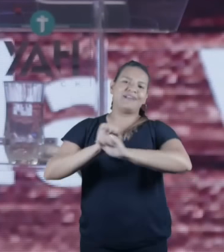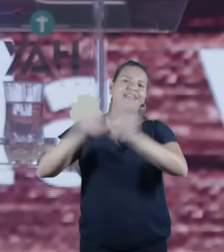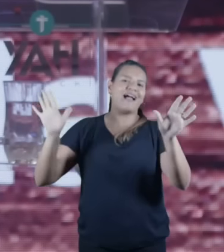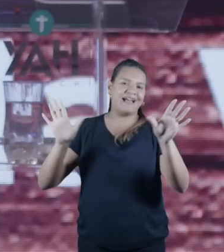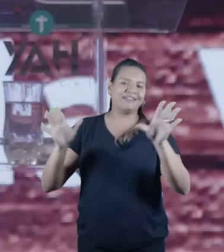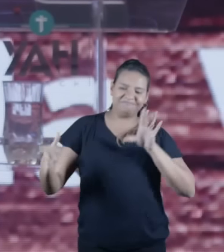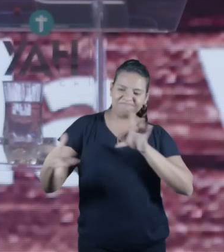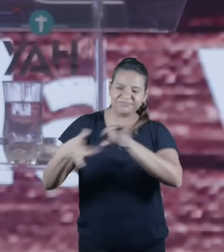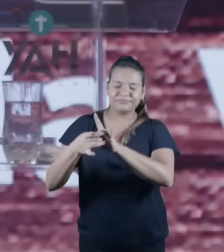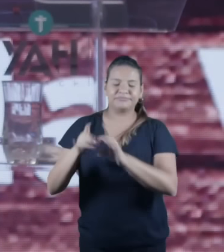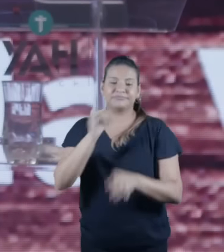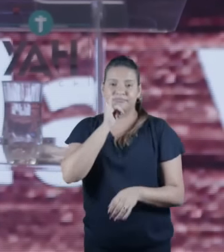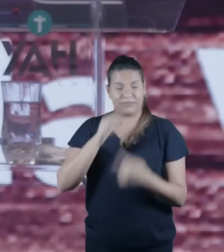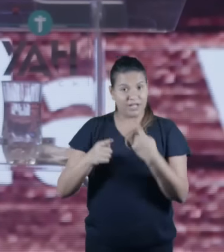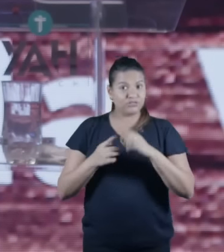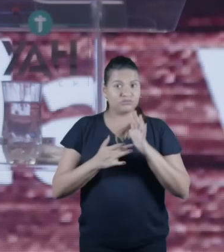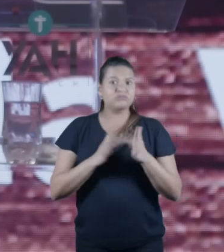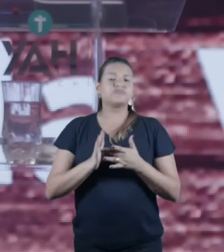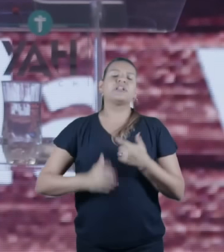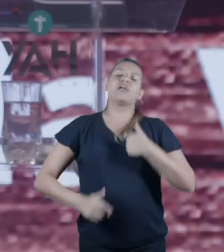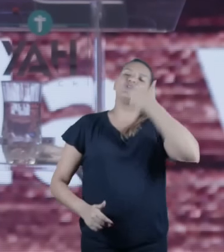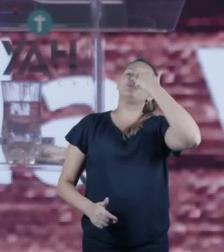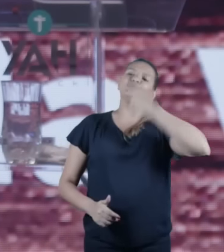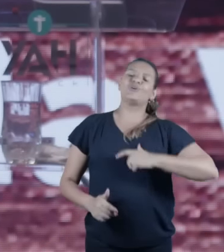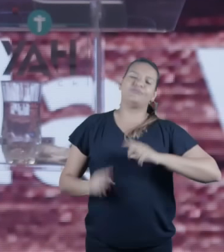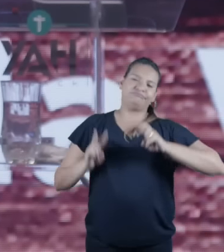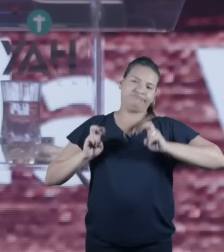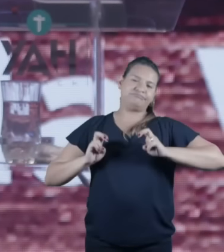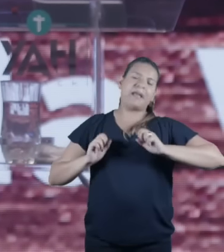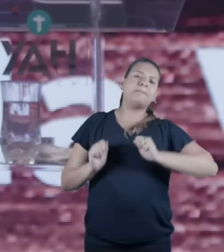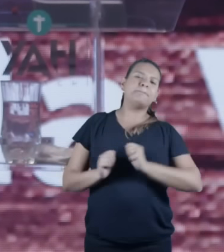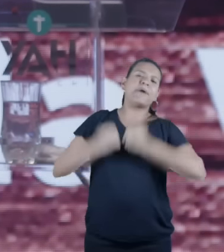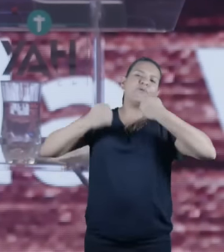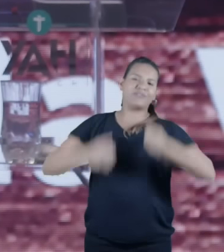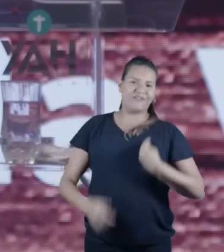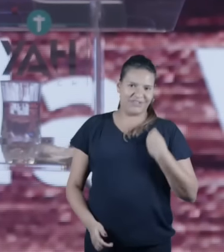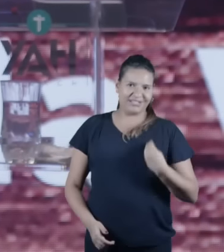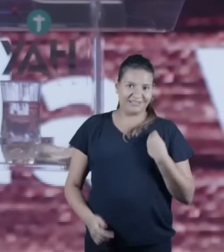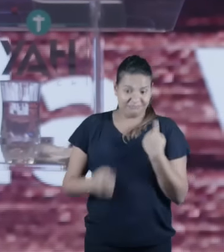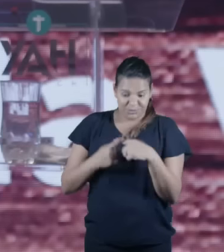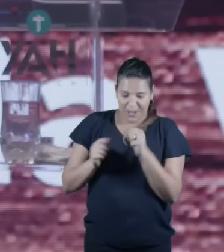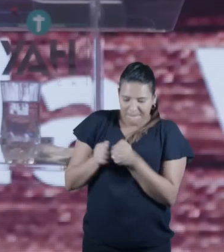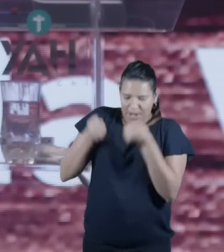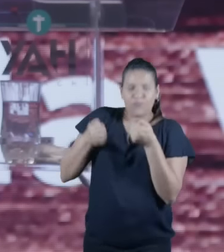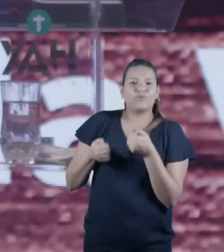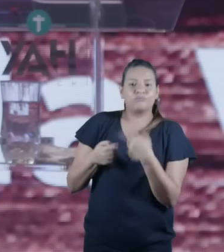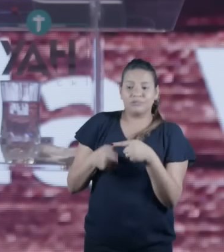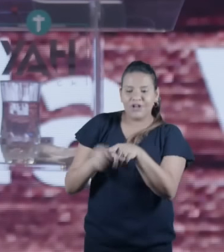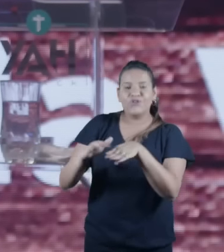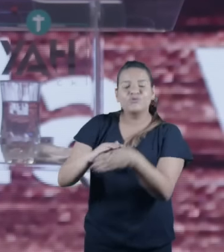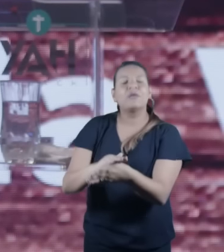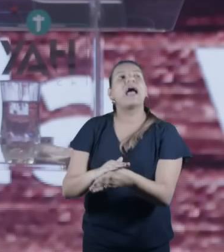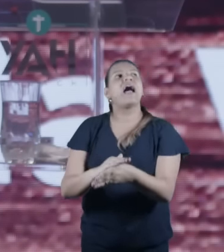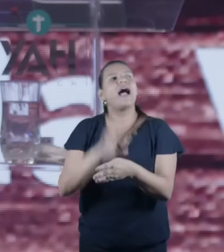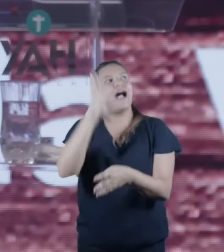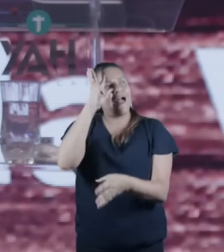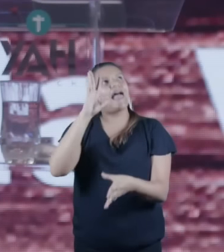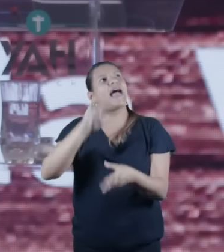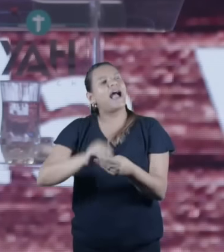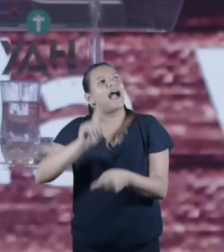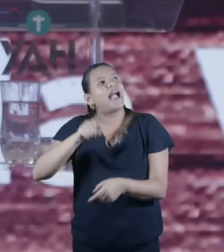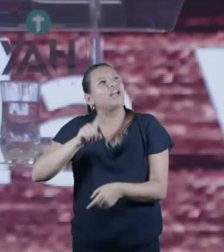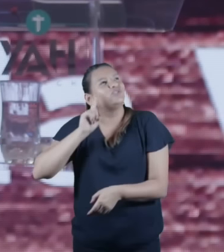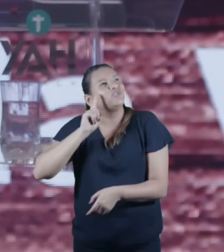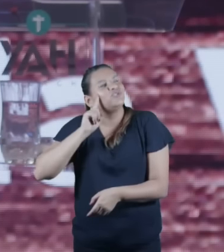povos na região que falavam aramaico não era só a Galileia que falava aramaico tinham outros povos arameus povos que eram pagãos